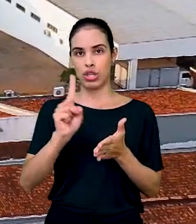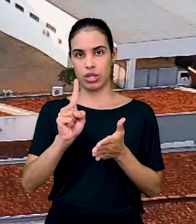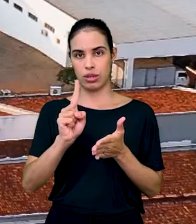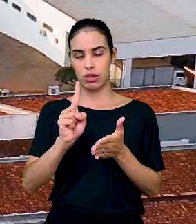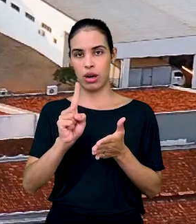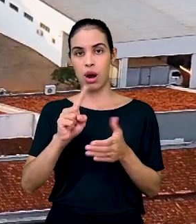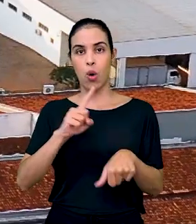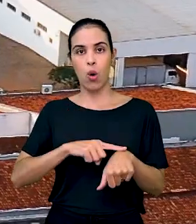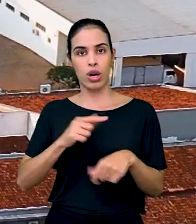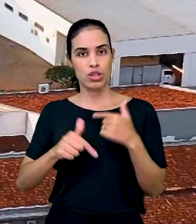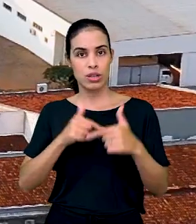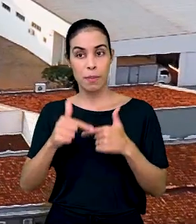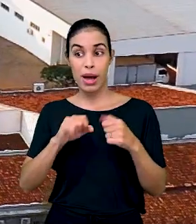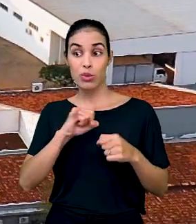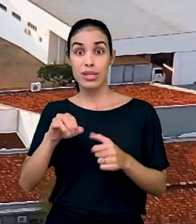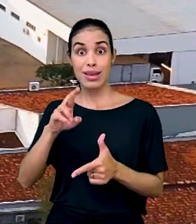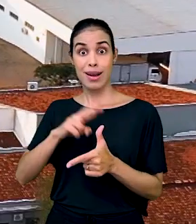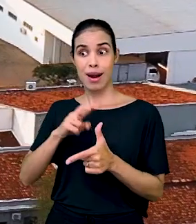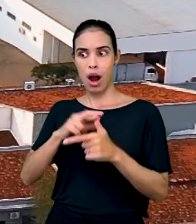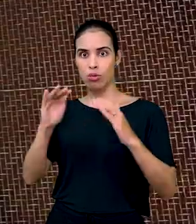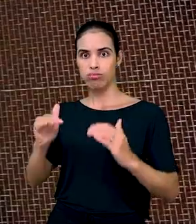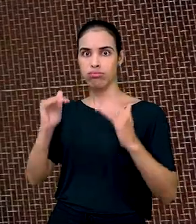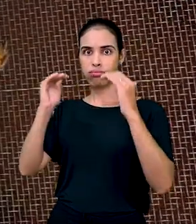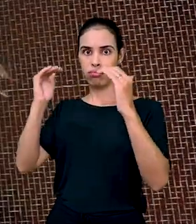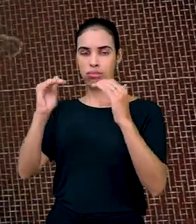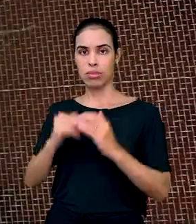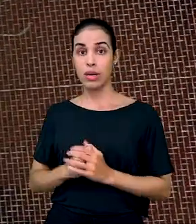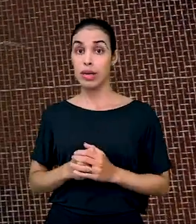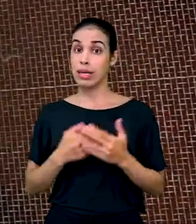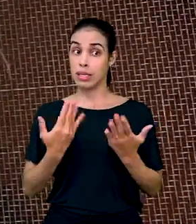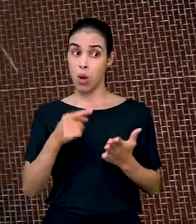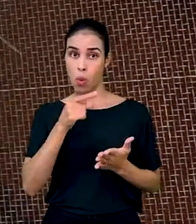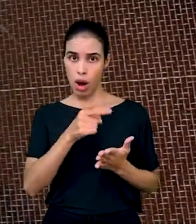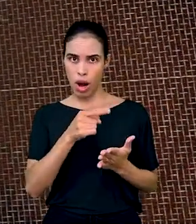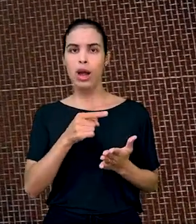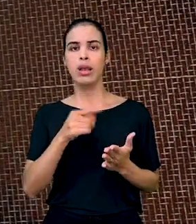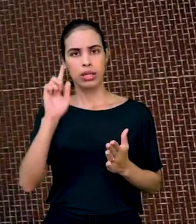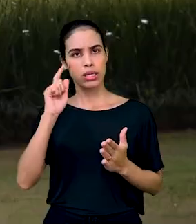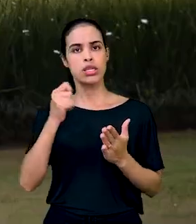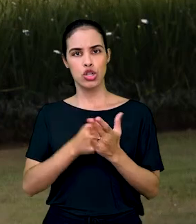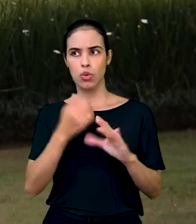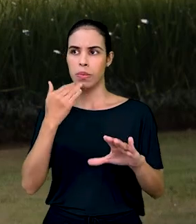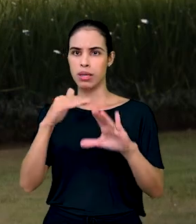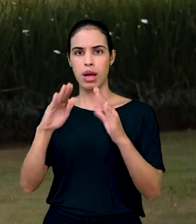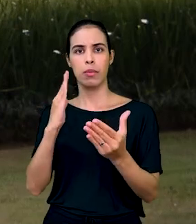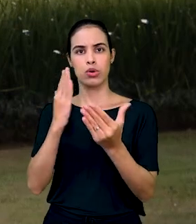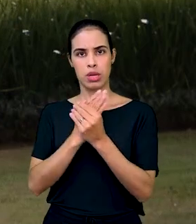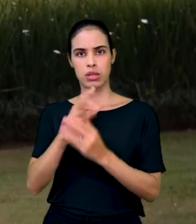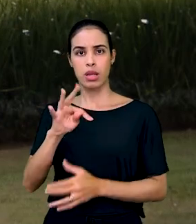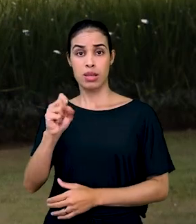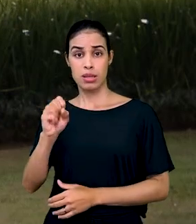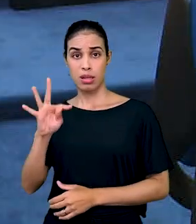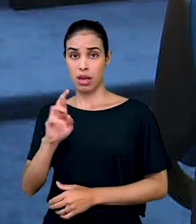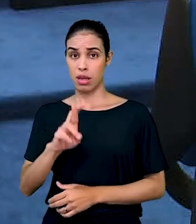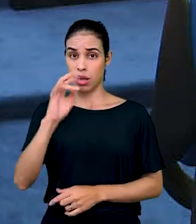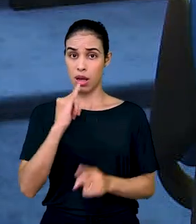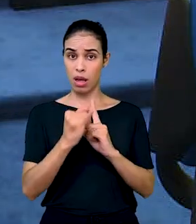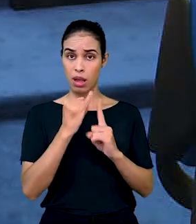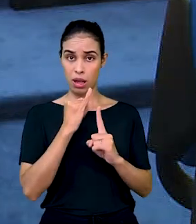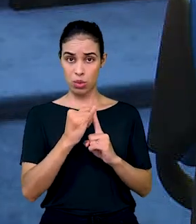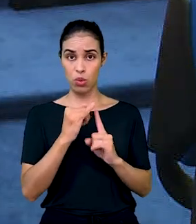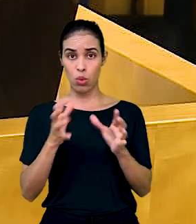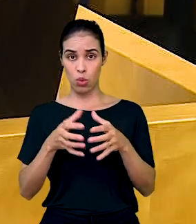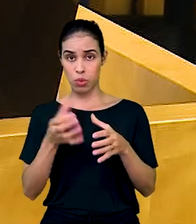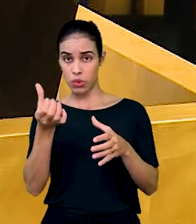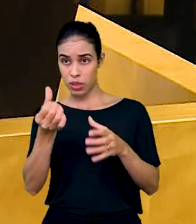horário trabalhado se o cargo fosse de confiança. Da decisão, a mineradora recorreu ao Tribunal Superior do Trabalho. O relator